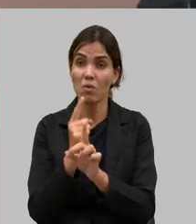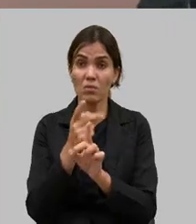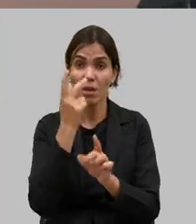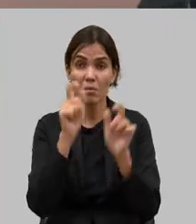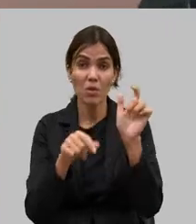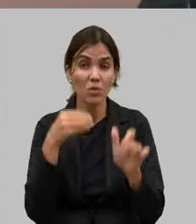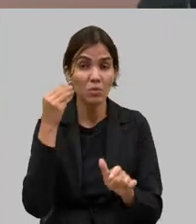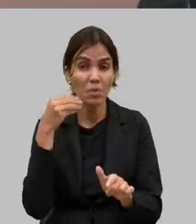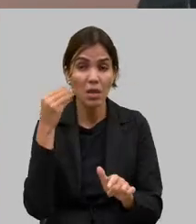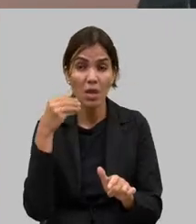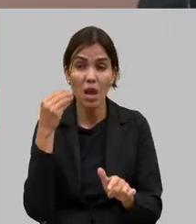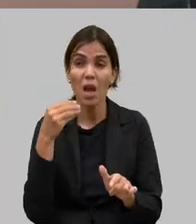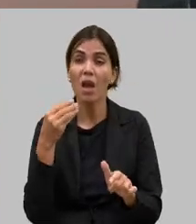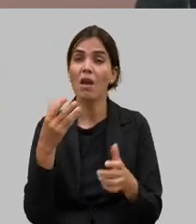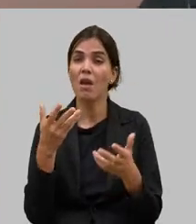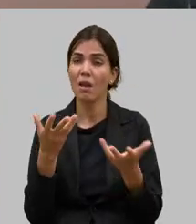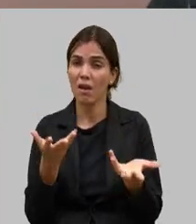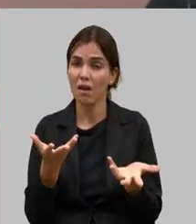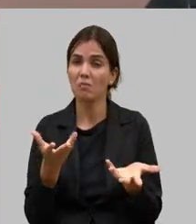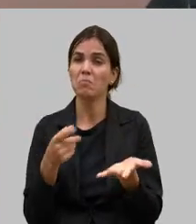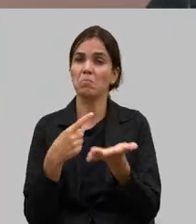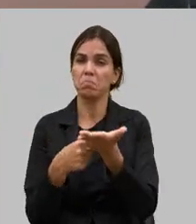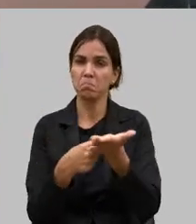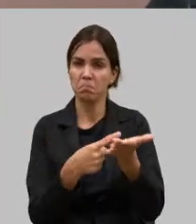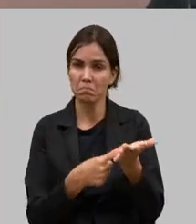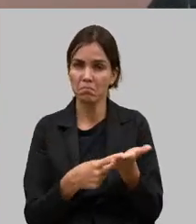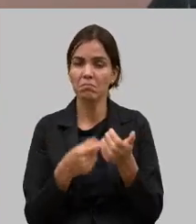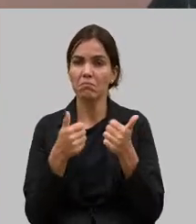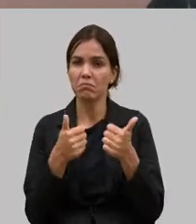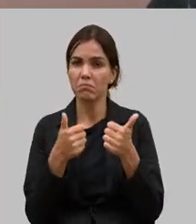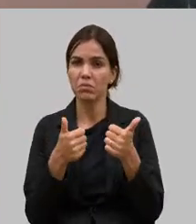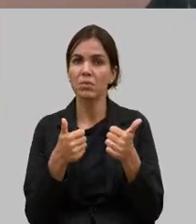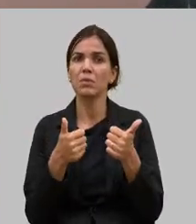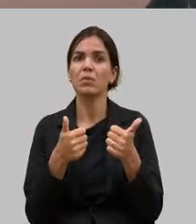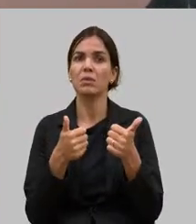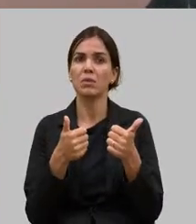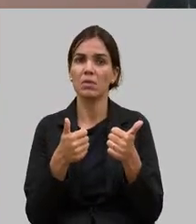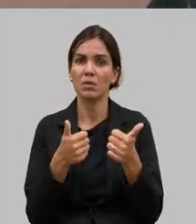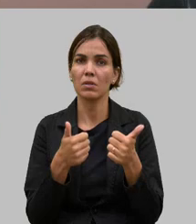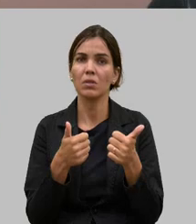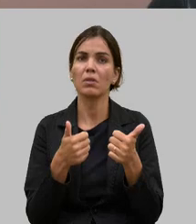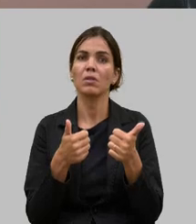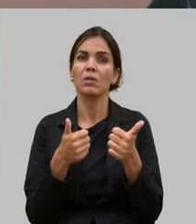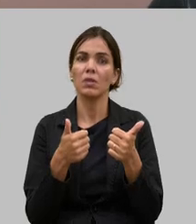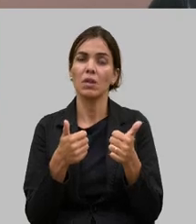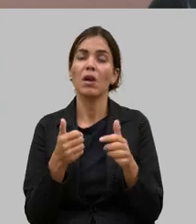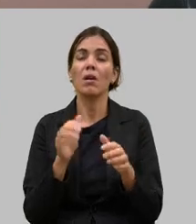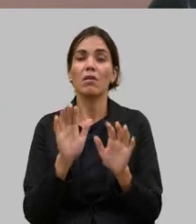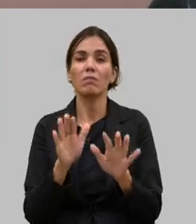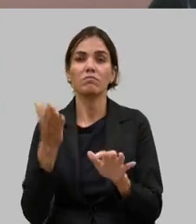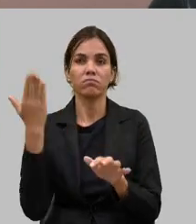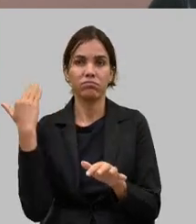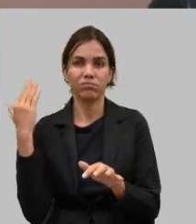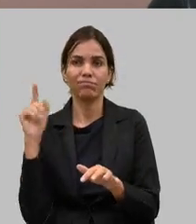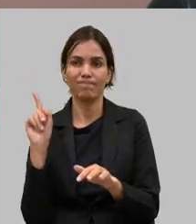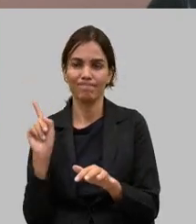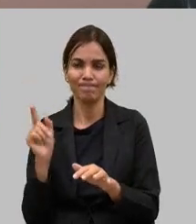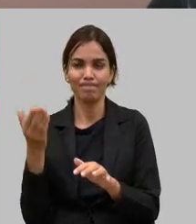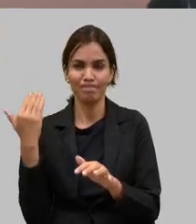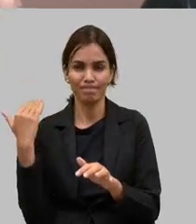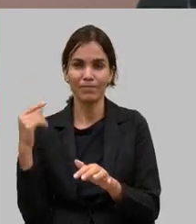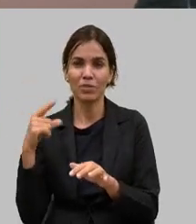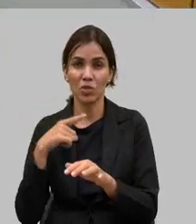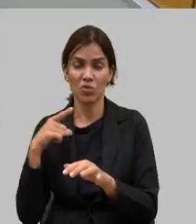comprometidas não que lá no IMA não tivesse o corpo técnico do IMA exclusivo de veterinários e agrônomos nós tínhamos dificuldade de administrativos voltados para isso